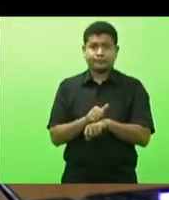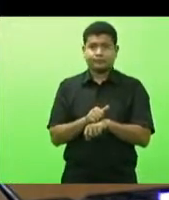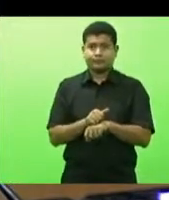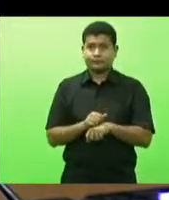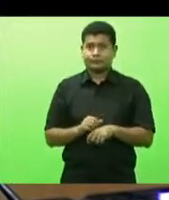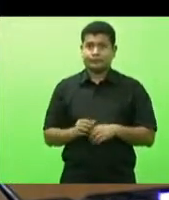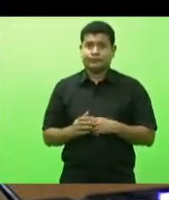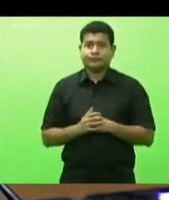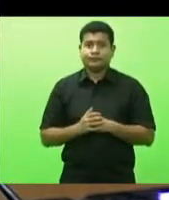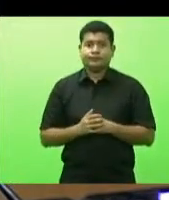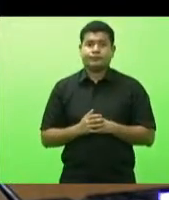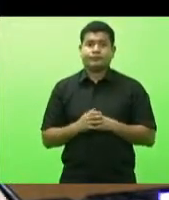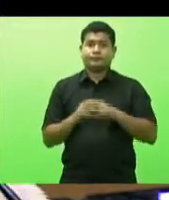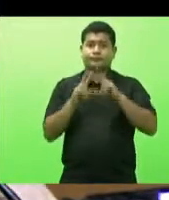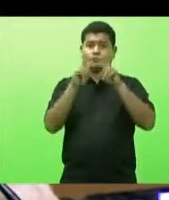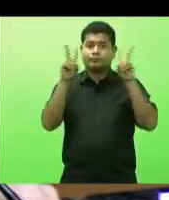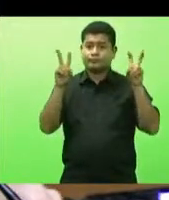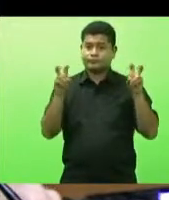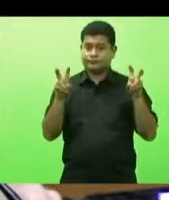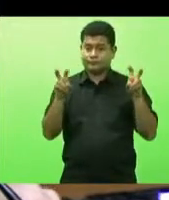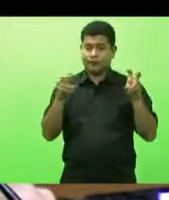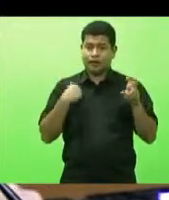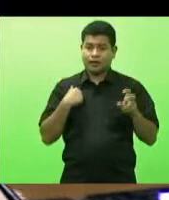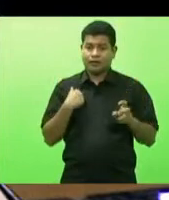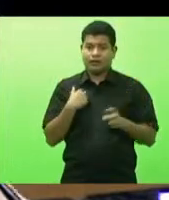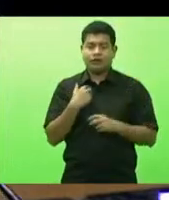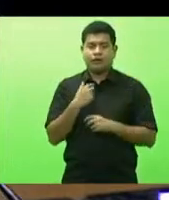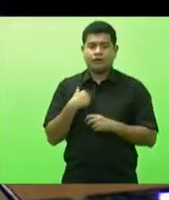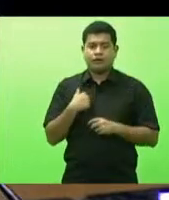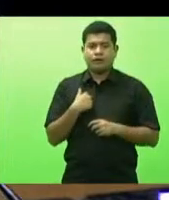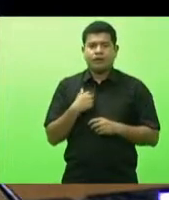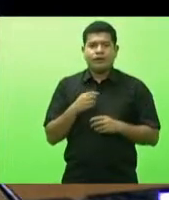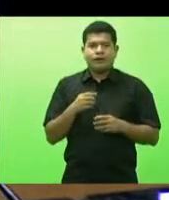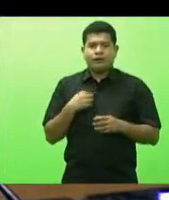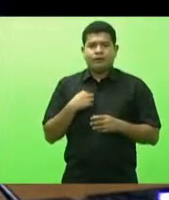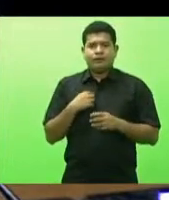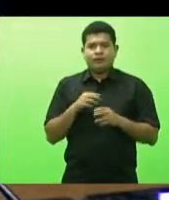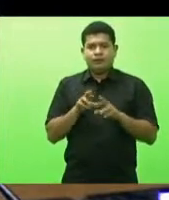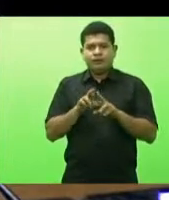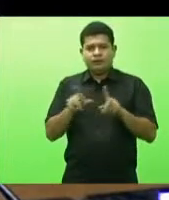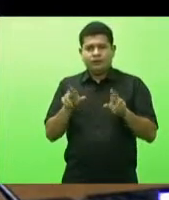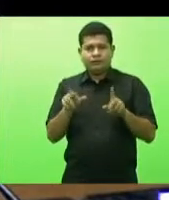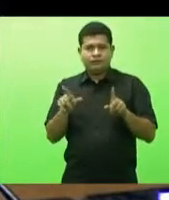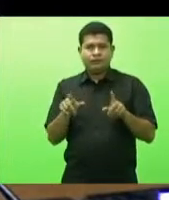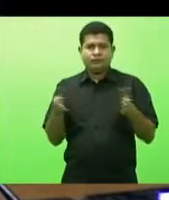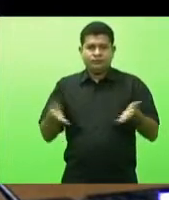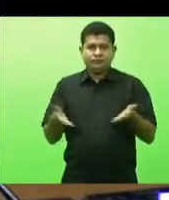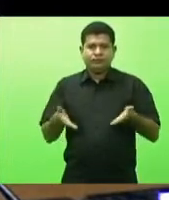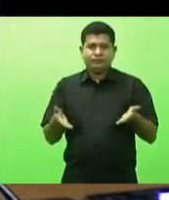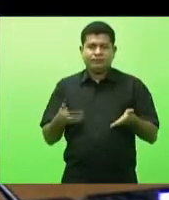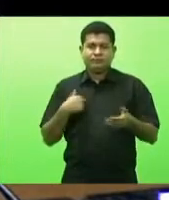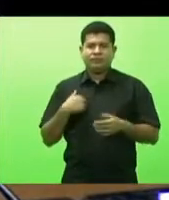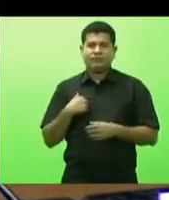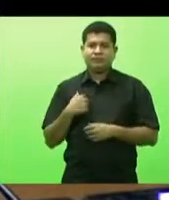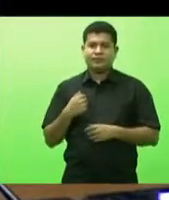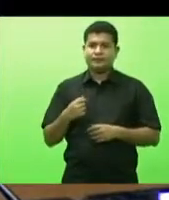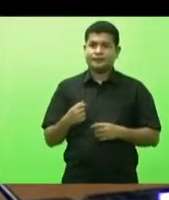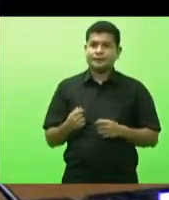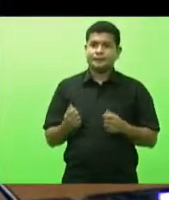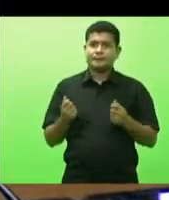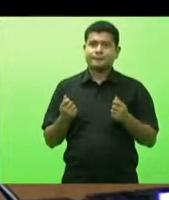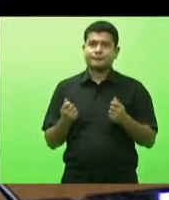pouquinho do assunto mas continua sendo a pandemia existe uma discussão muito grande em todo o mundo